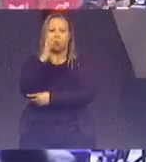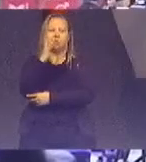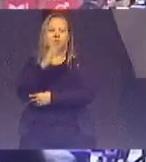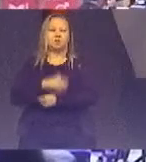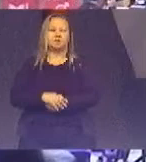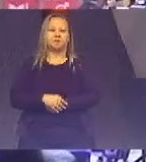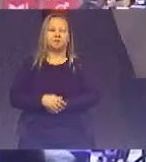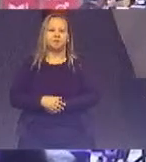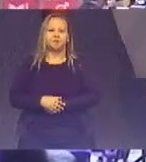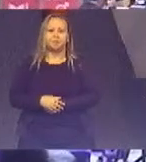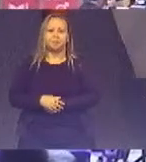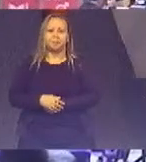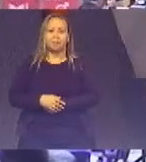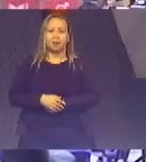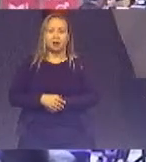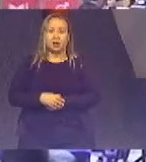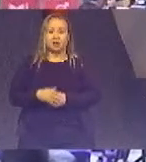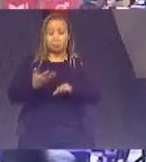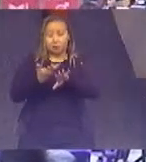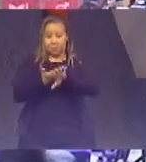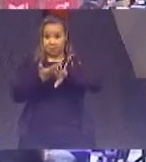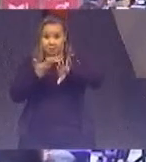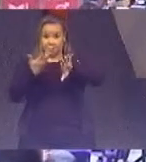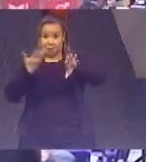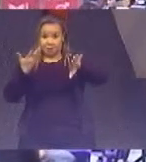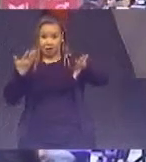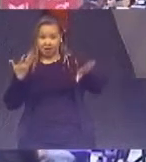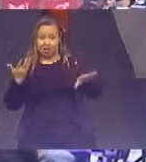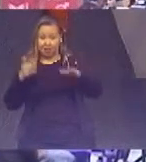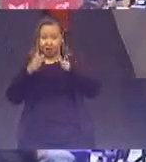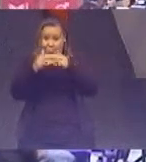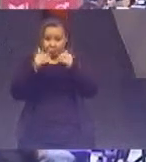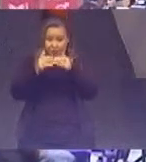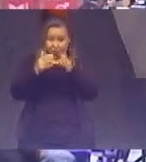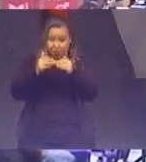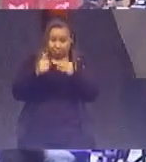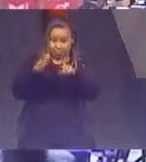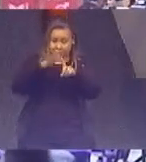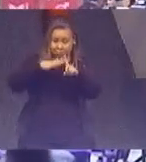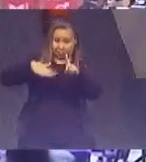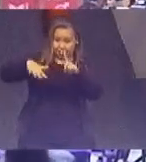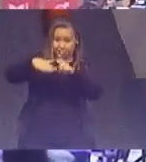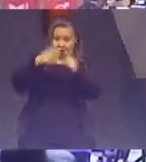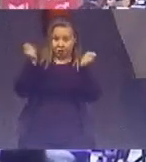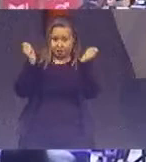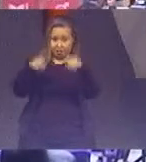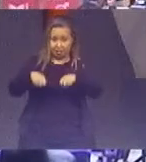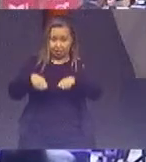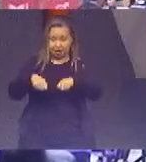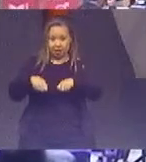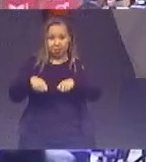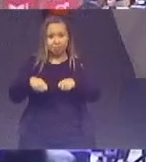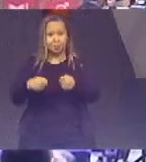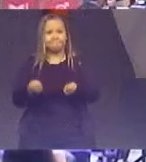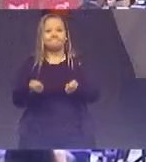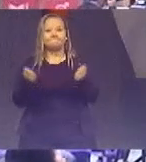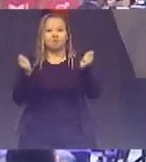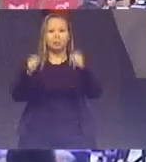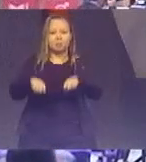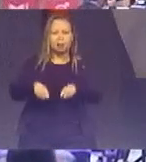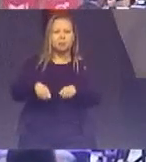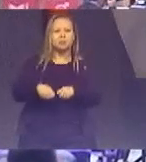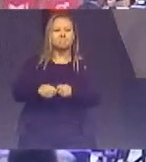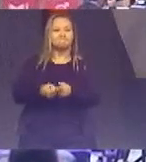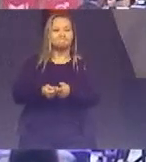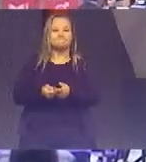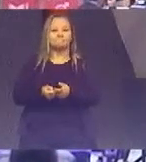o descasamento entre as demandas da sociedade e a capacidade dos recursos naturais tem ocasionado muitas